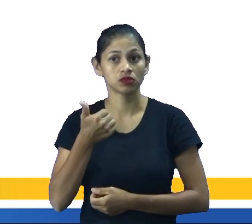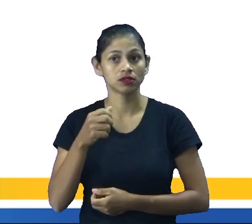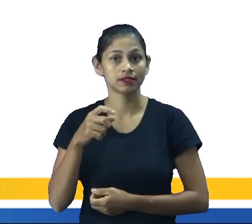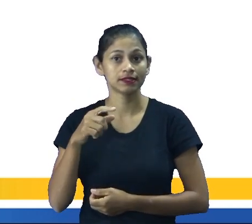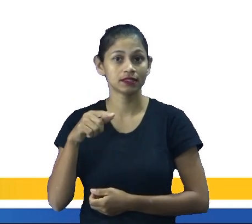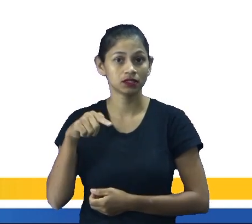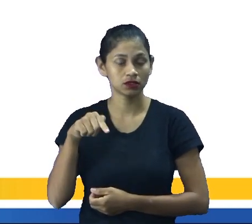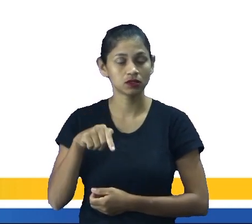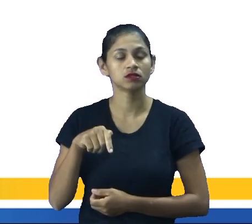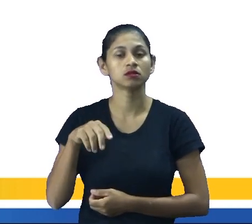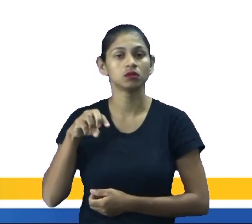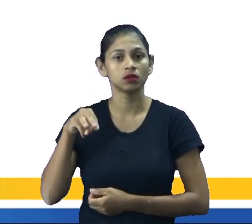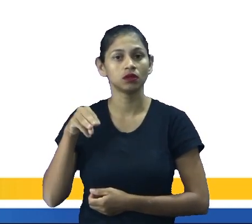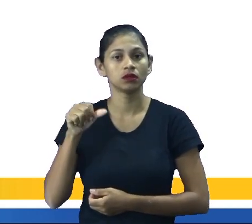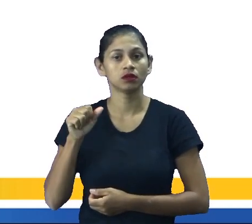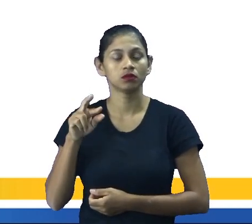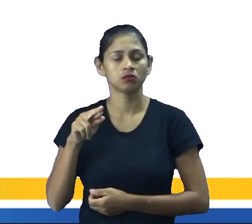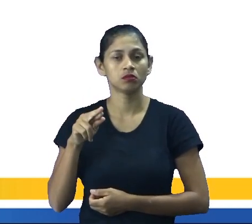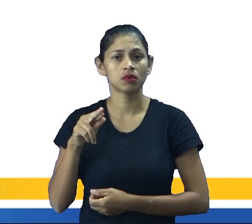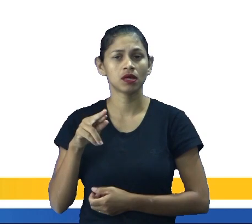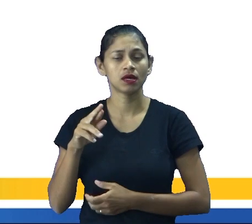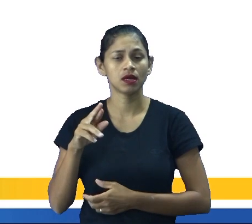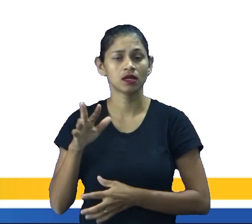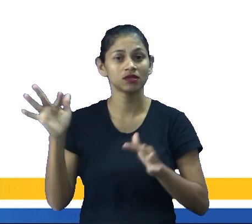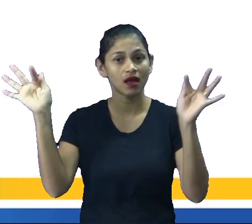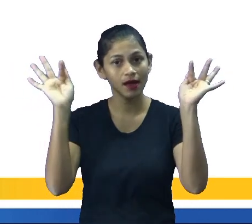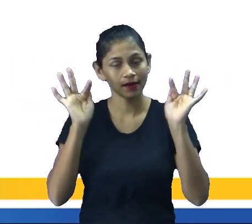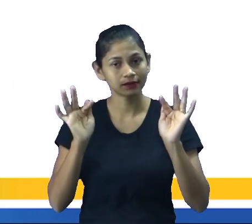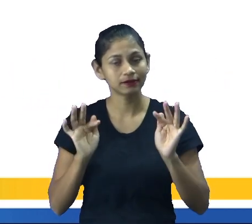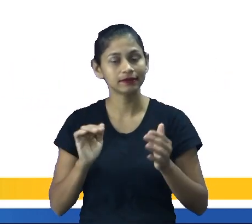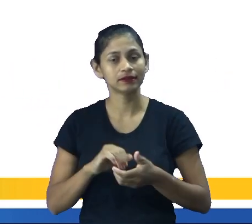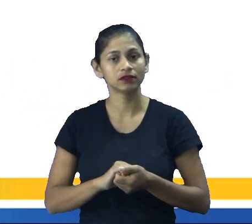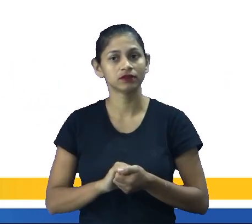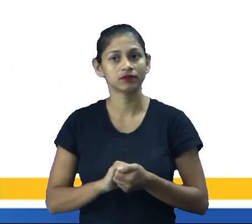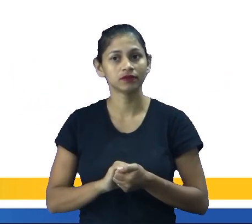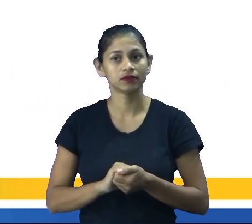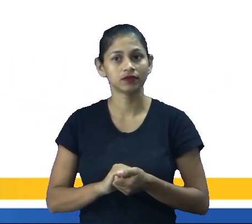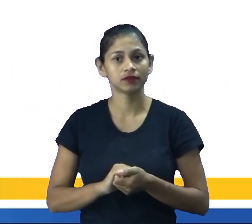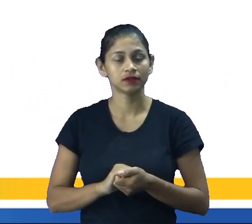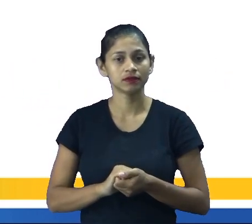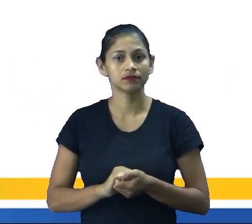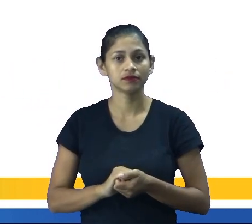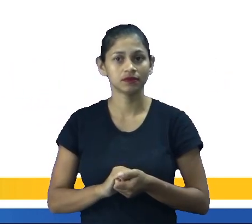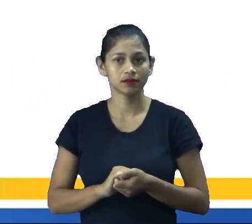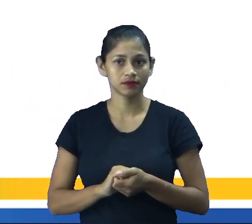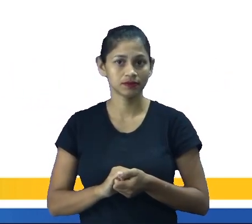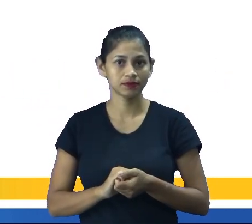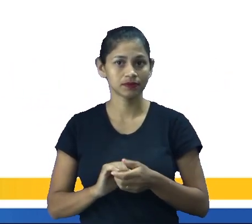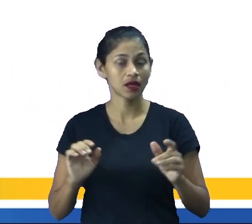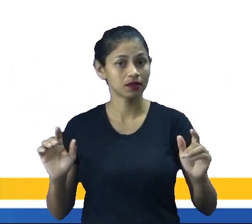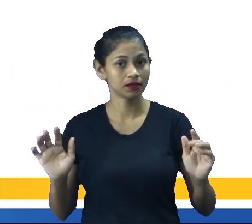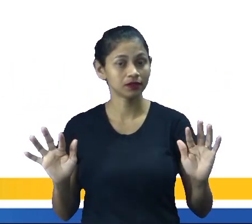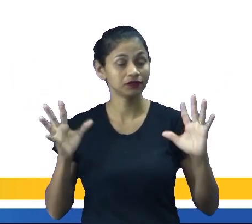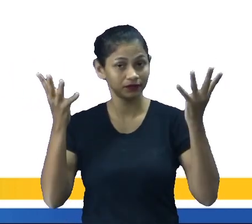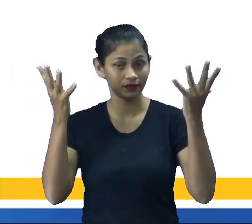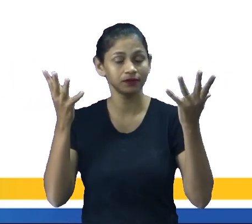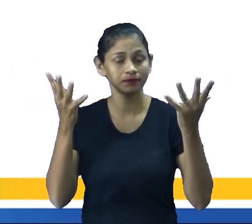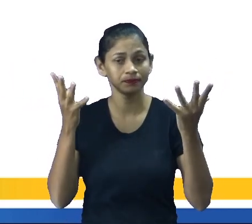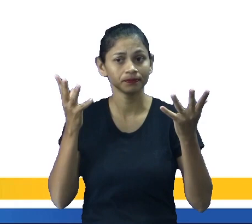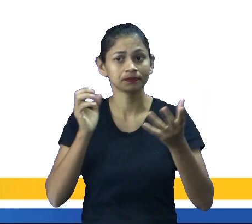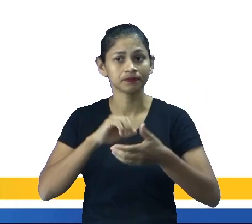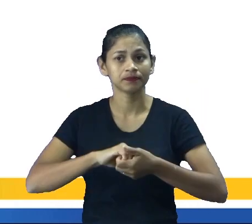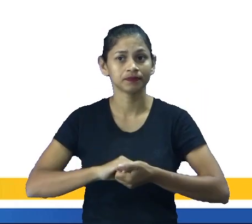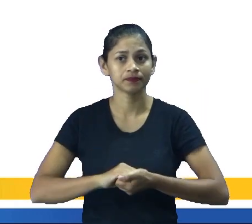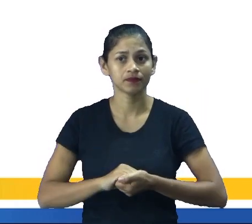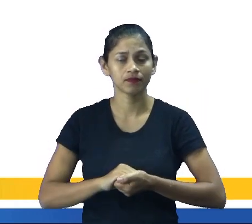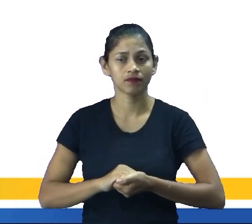lembra o aniversário da morte de São Patrício, o padroeiro do país europeu. Atualmente, esse é o maior e mais